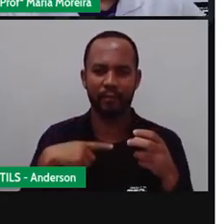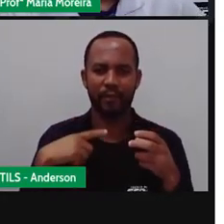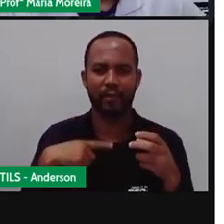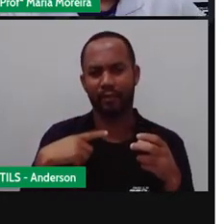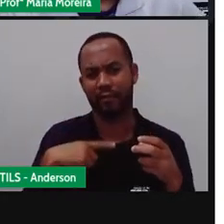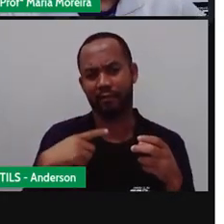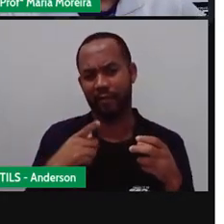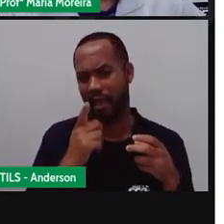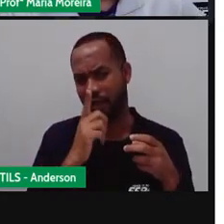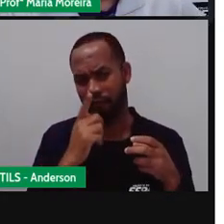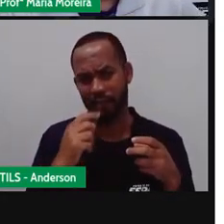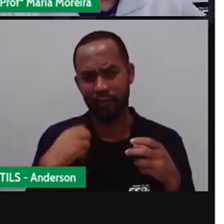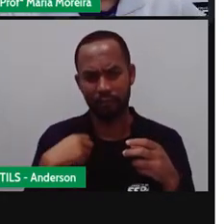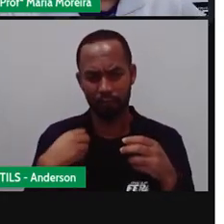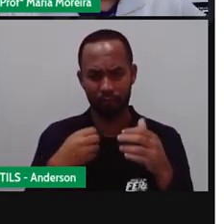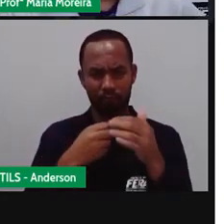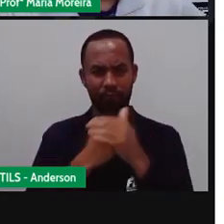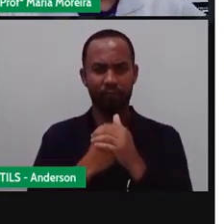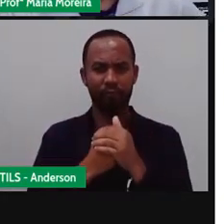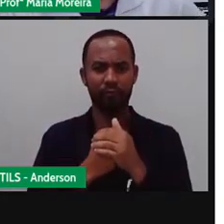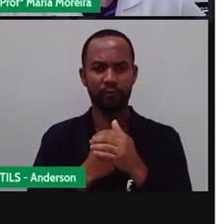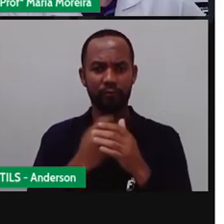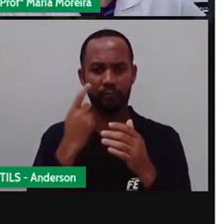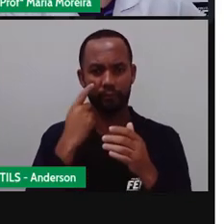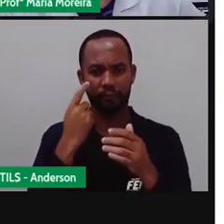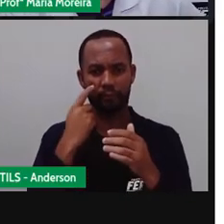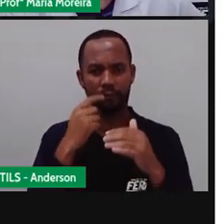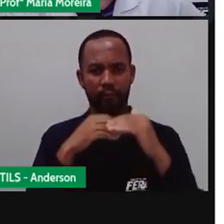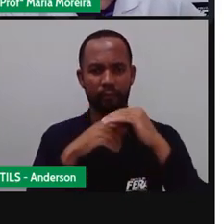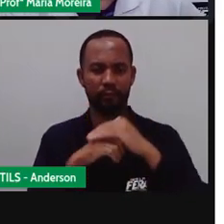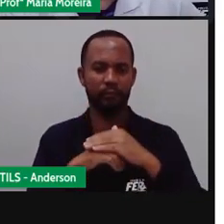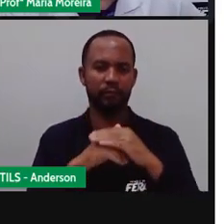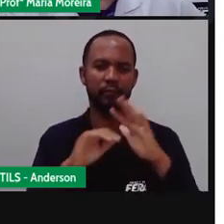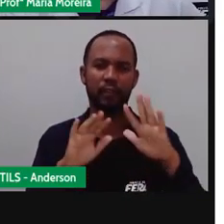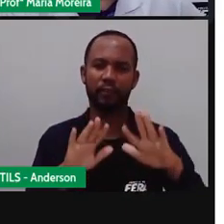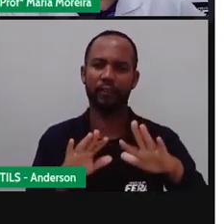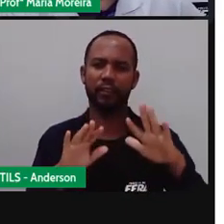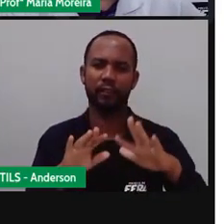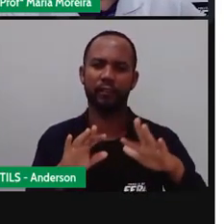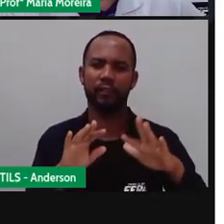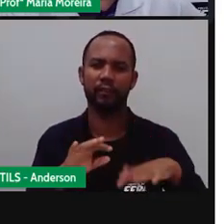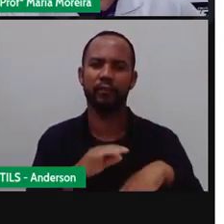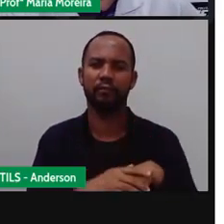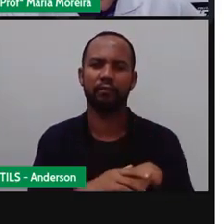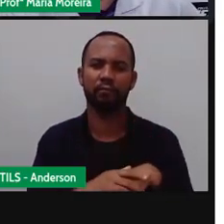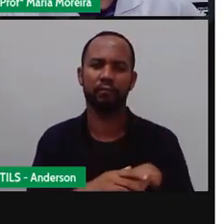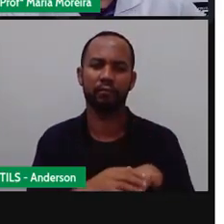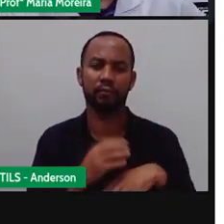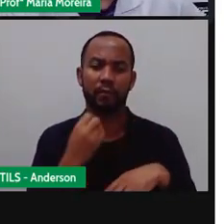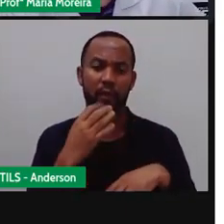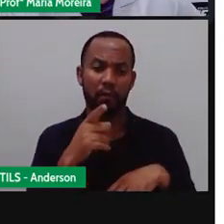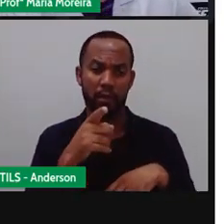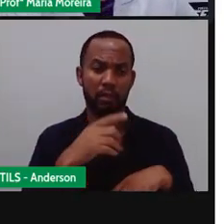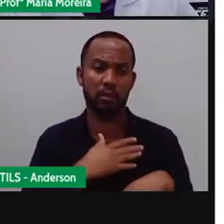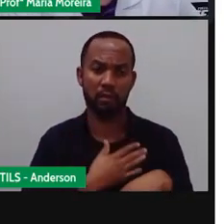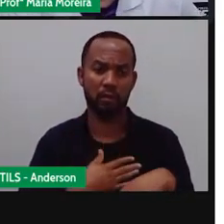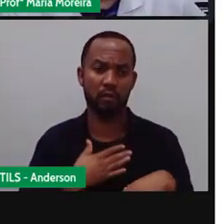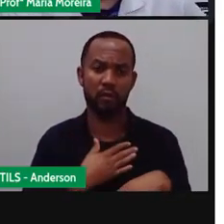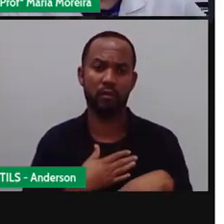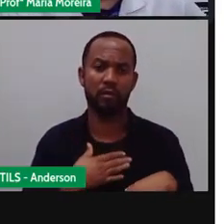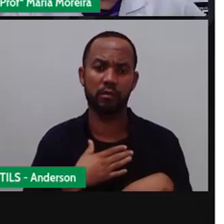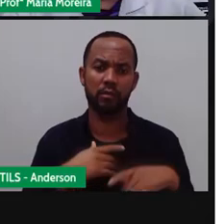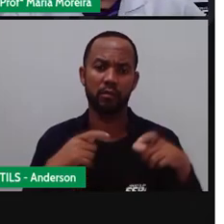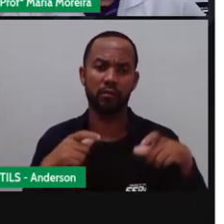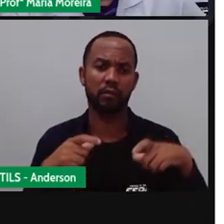E acharam um abrigo Porque elas podem o que? Aqui, ó Ficar aqui por um bom tempo Eles acharam as três coisas Temperatura